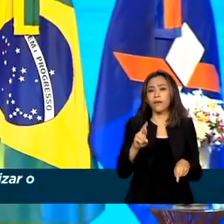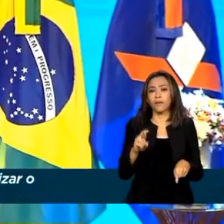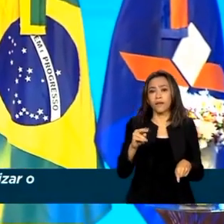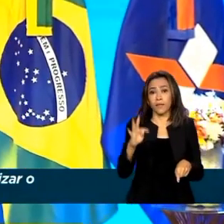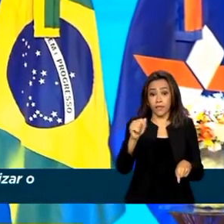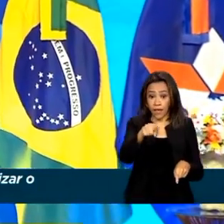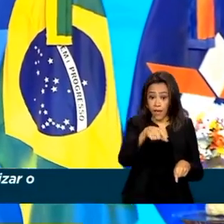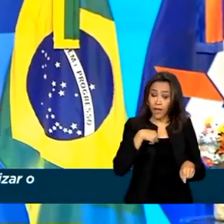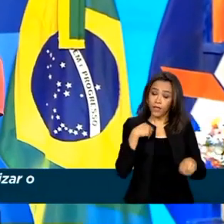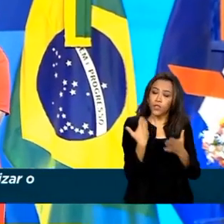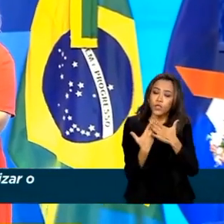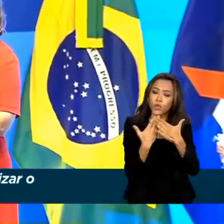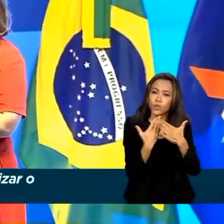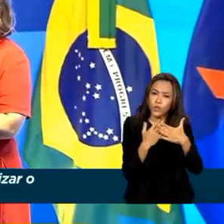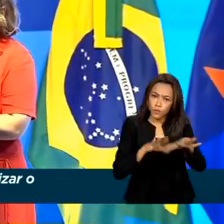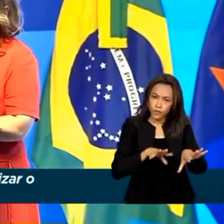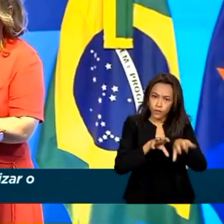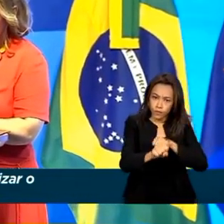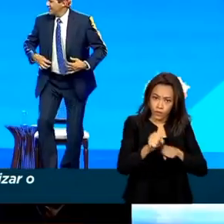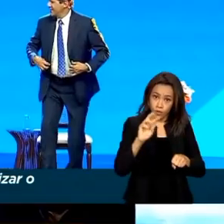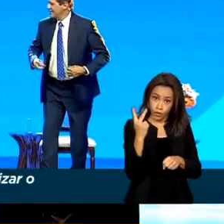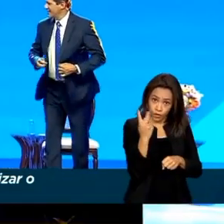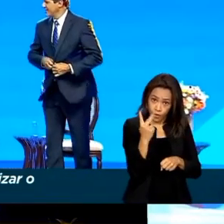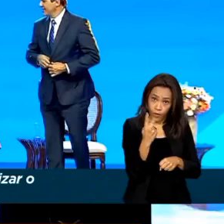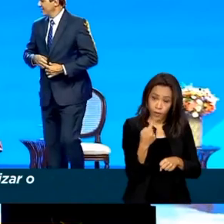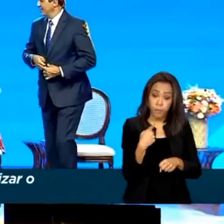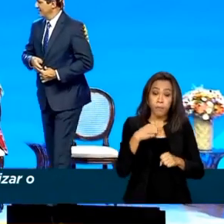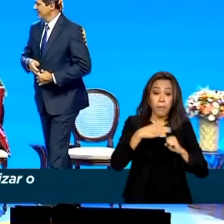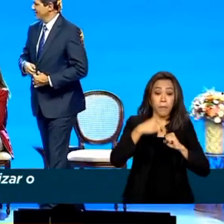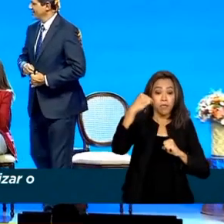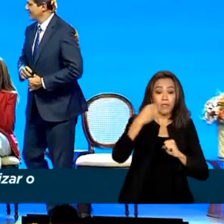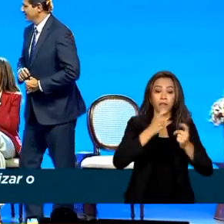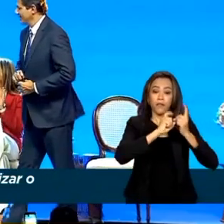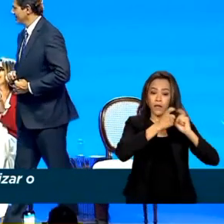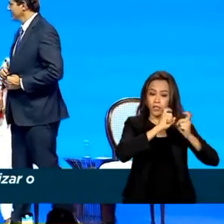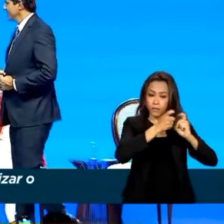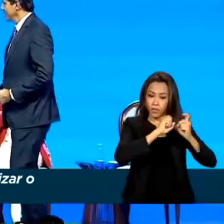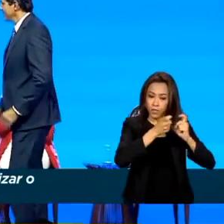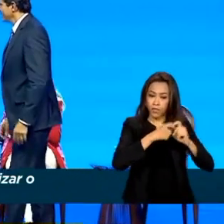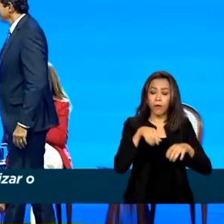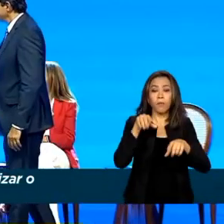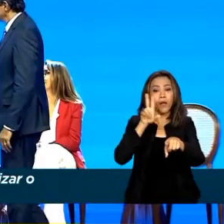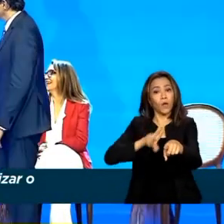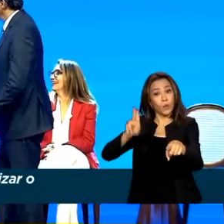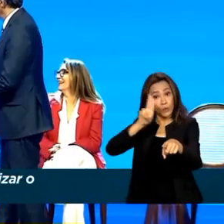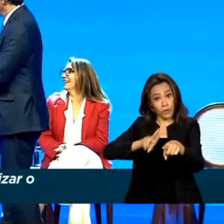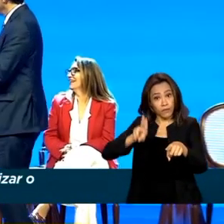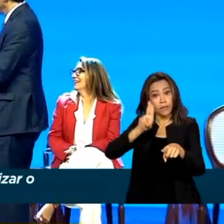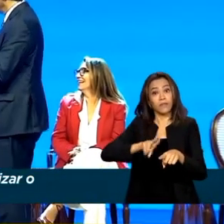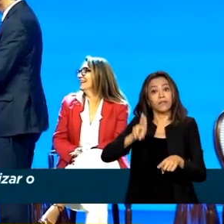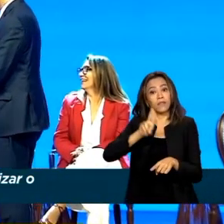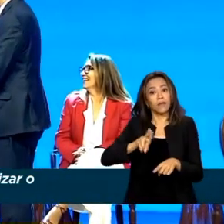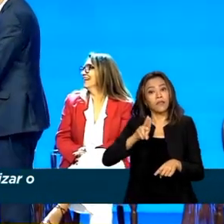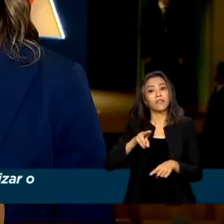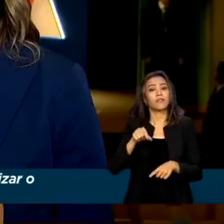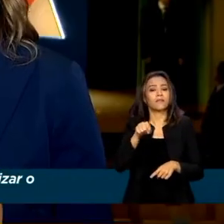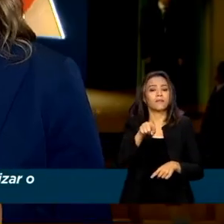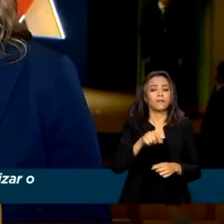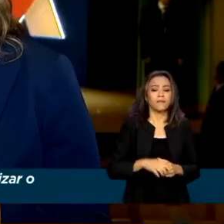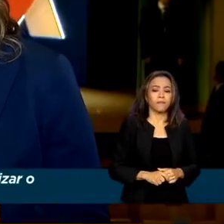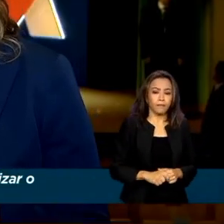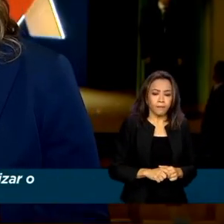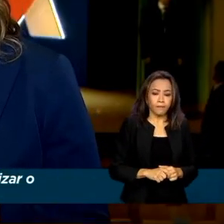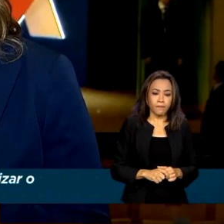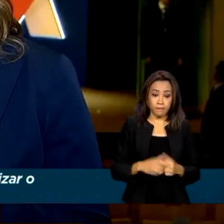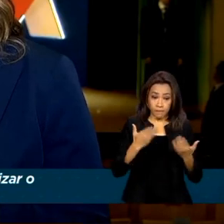graduada em Estudos Sociais e História, com mestrado em Administração pela Universidade de São Caetano do Sul. Como